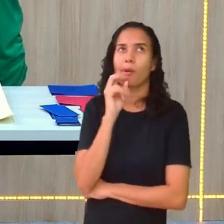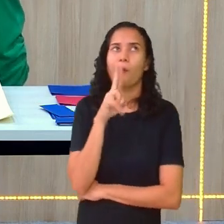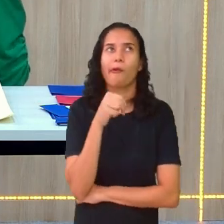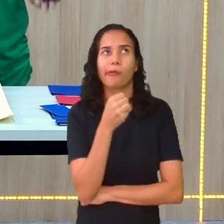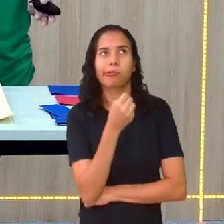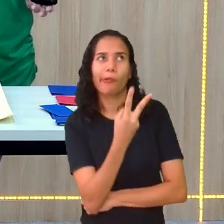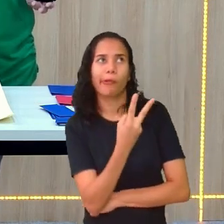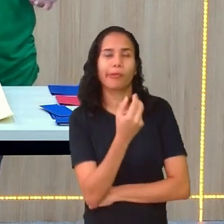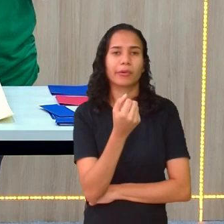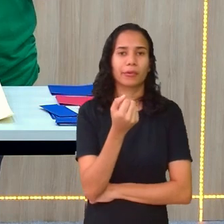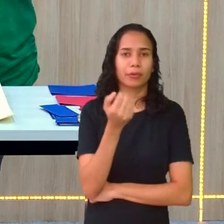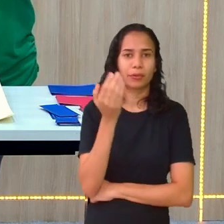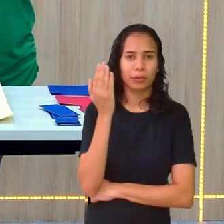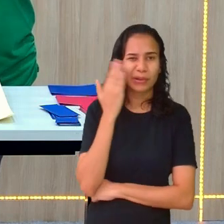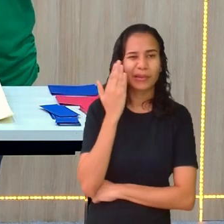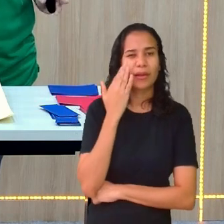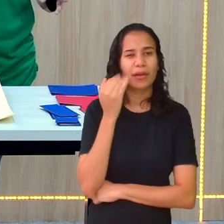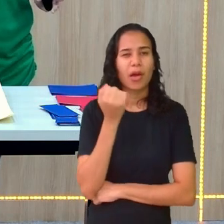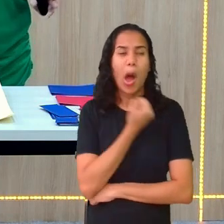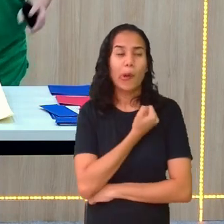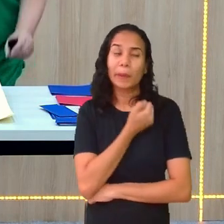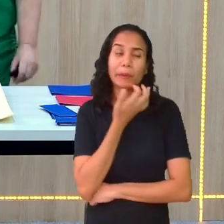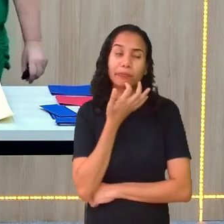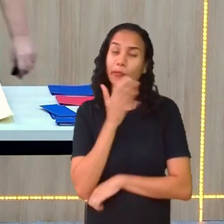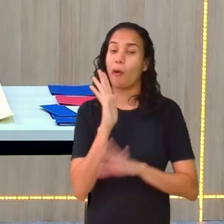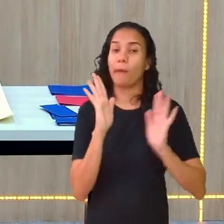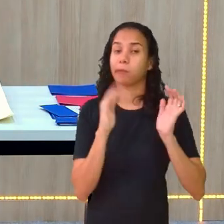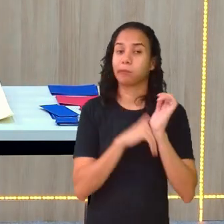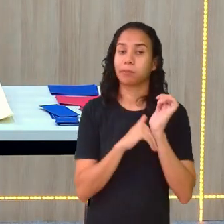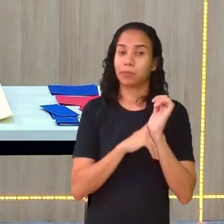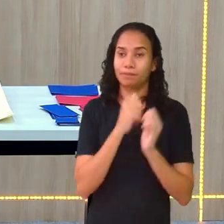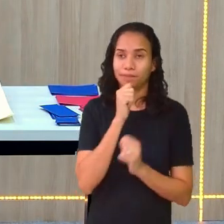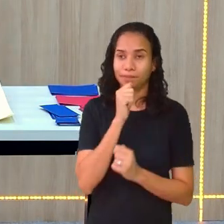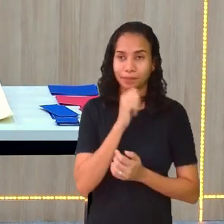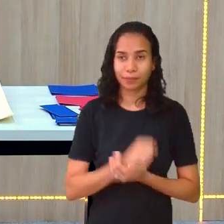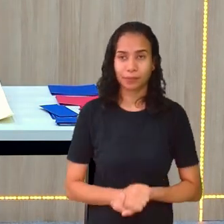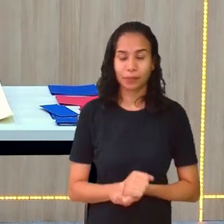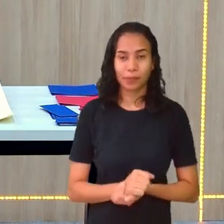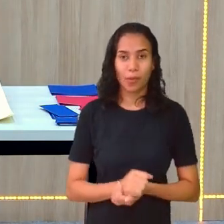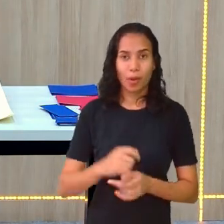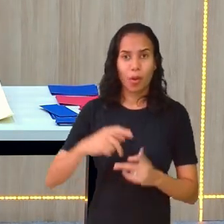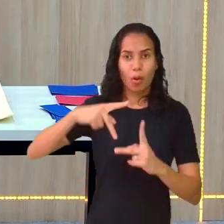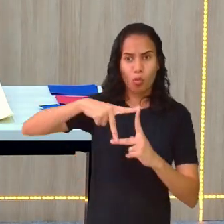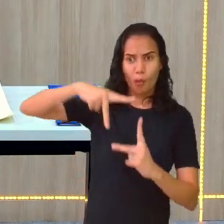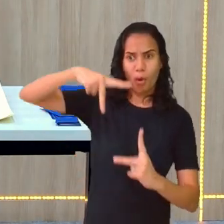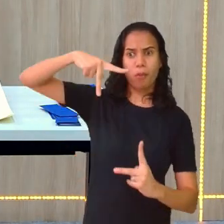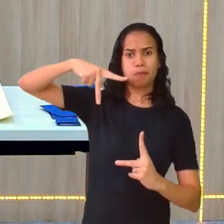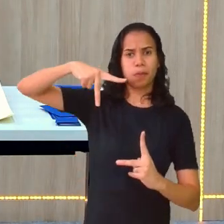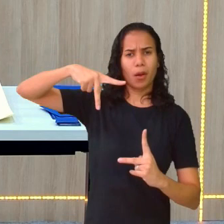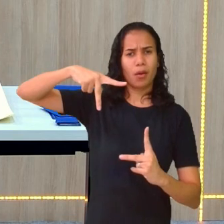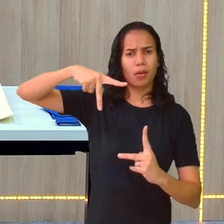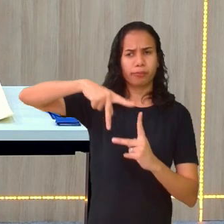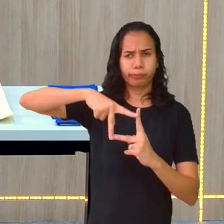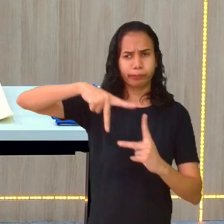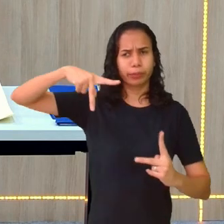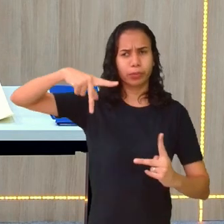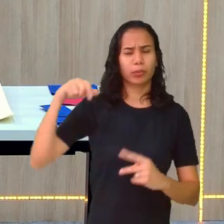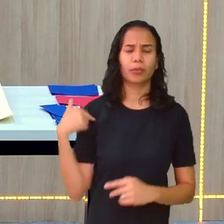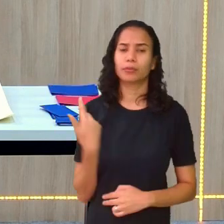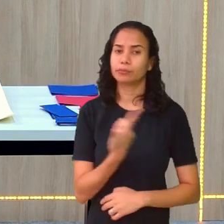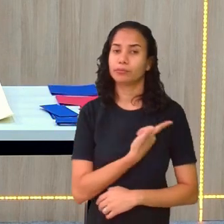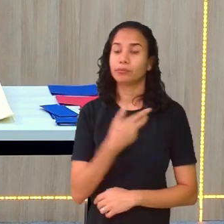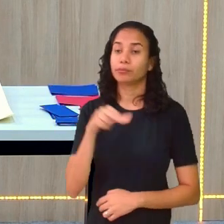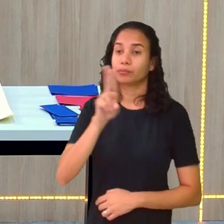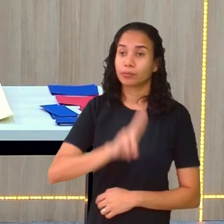2, se fosse o tamanho 2, tá? É um número desconhecido. E o quadrado grande? Ora, o quadrado grande a gente vai